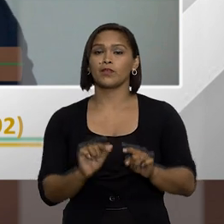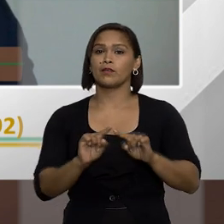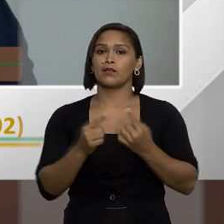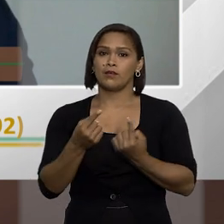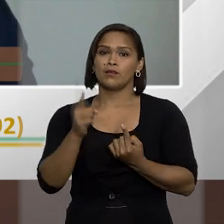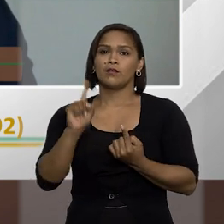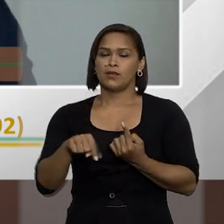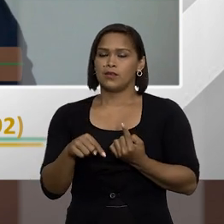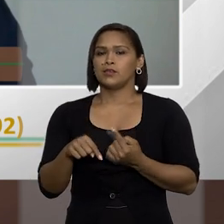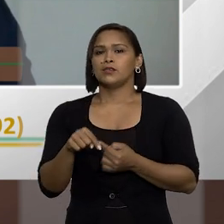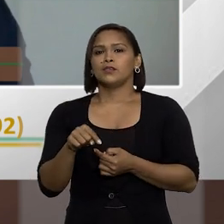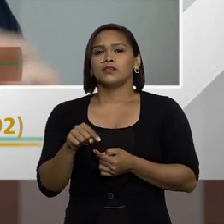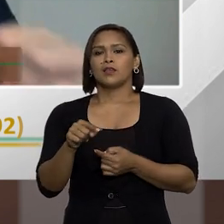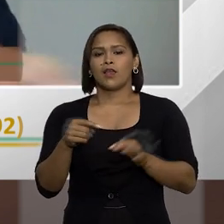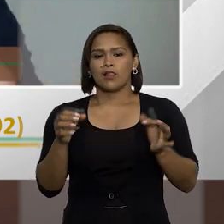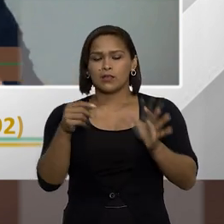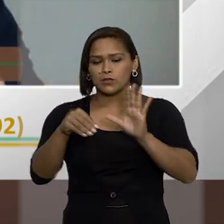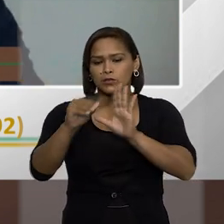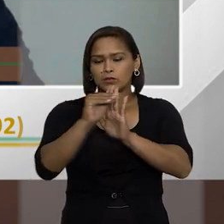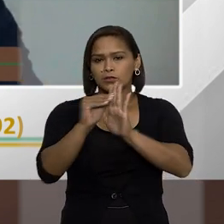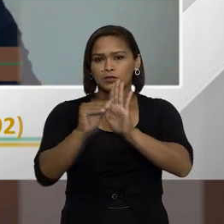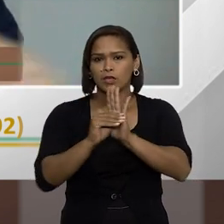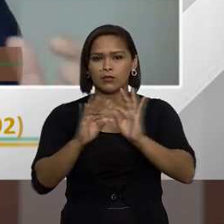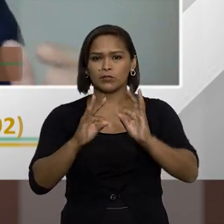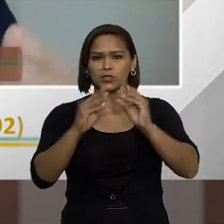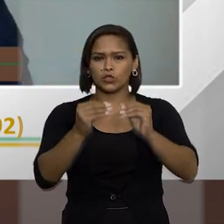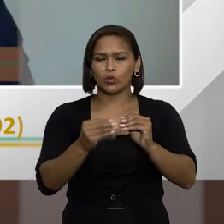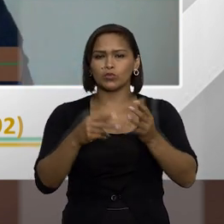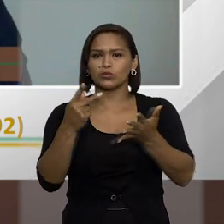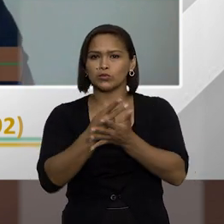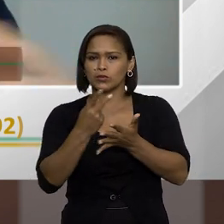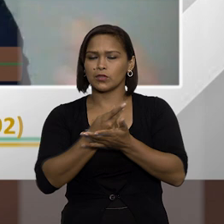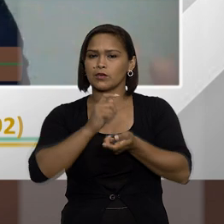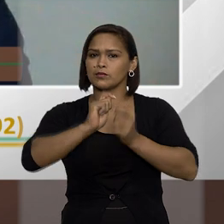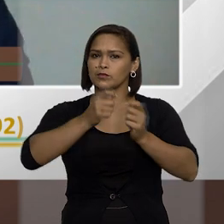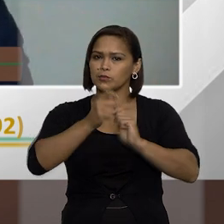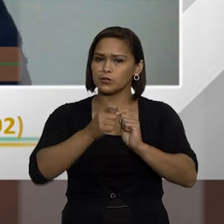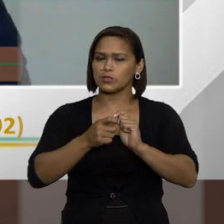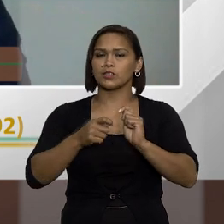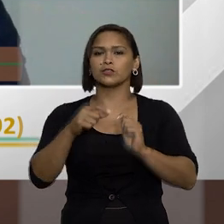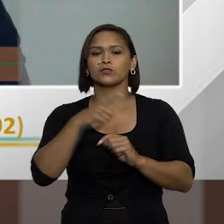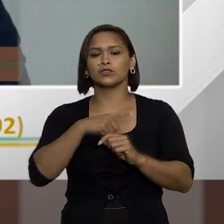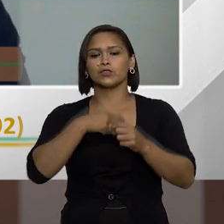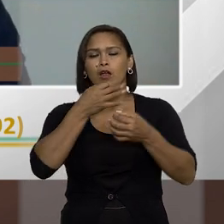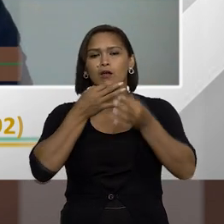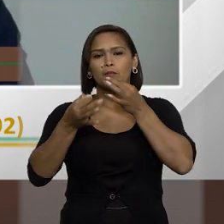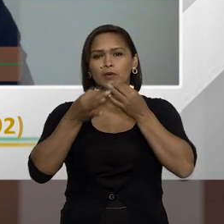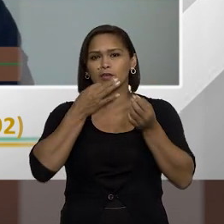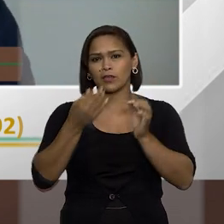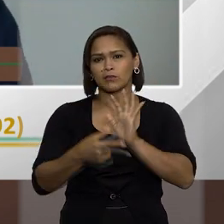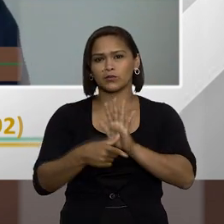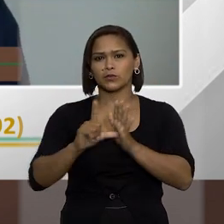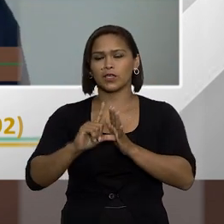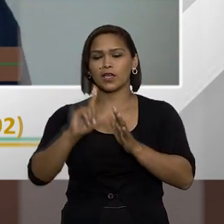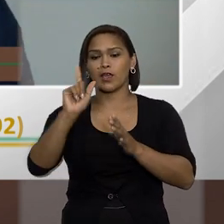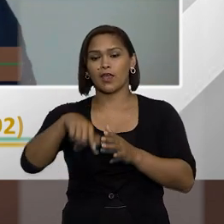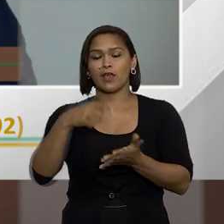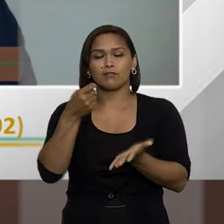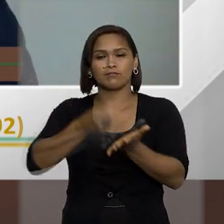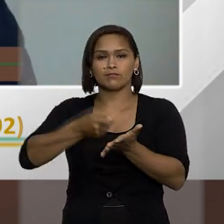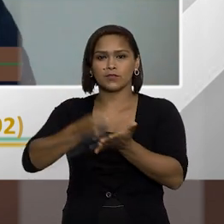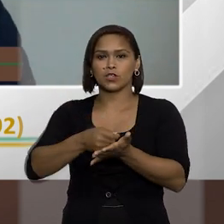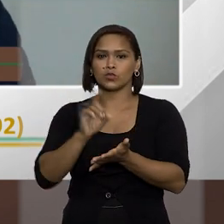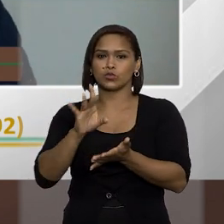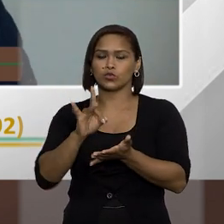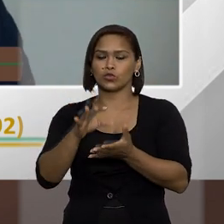Mas ela se insere para todos esses ilícitos, todos esses atos de improbidade que a gente comentou, exigindo